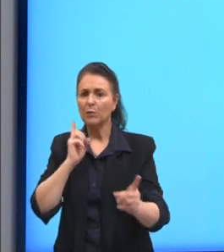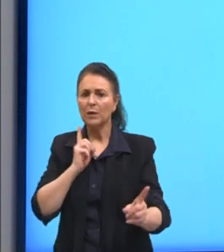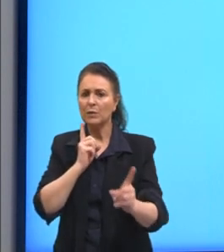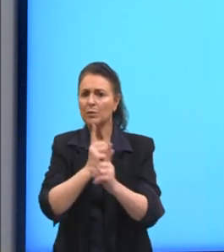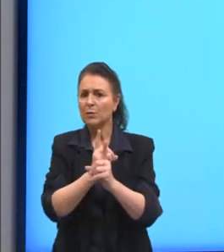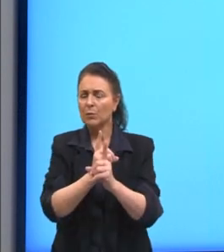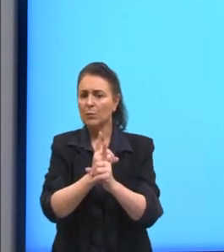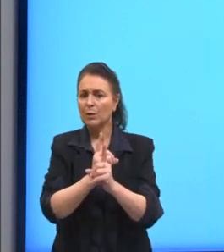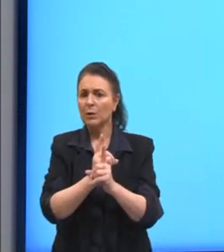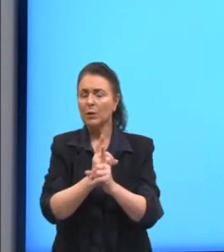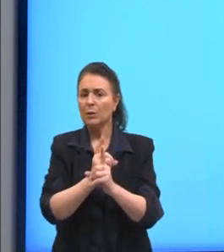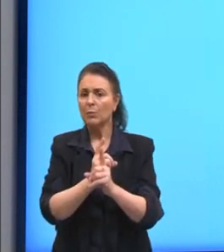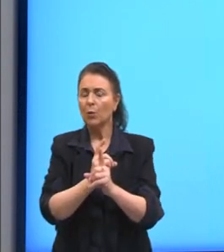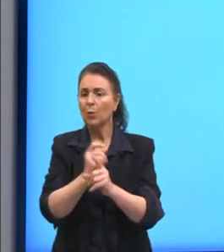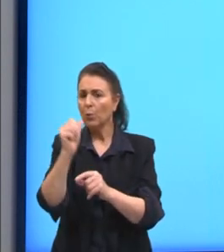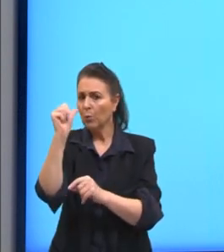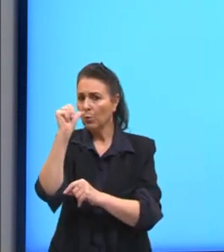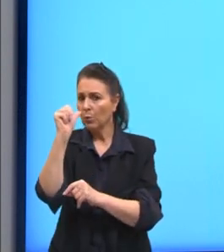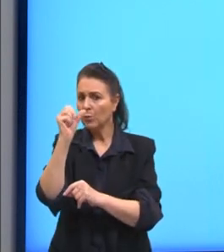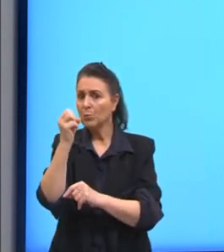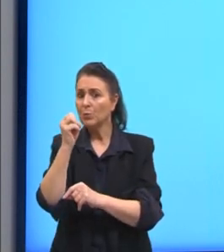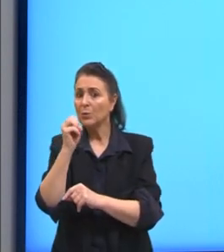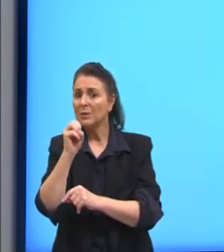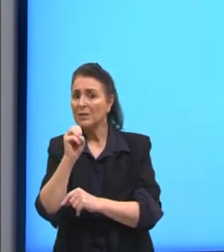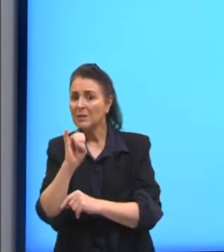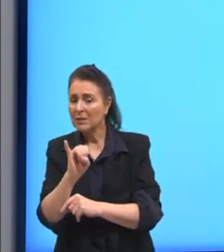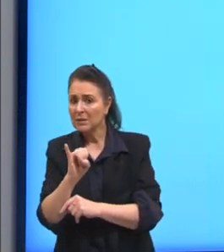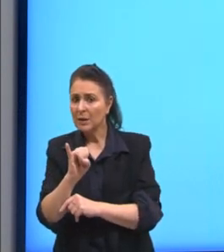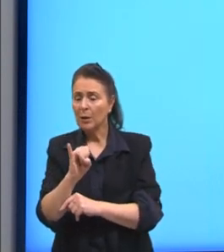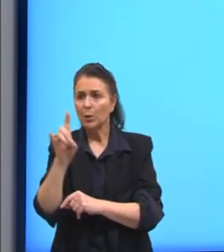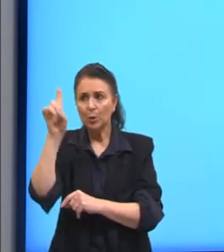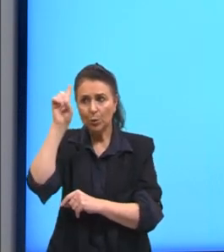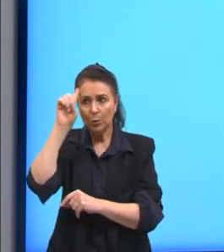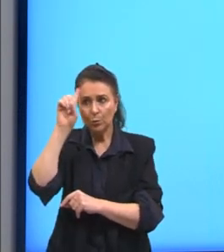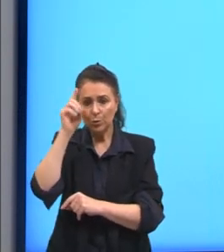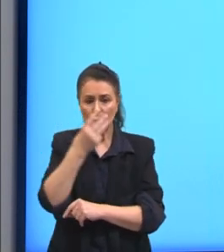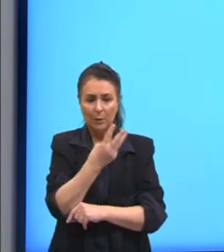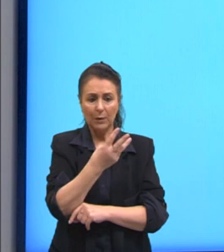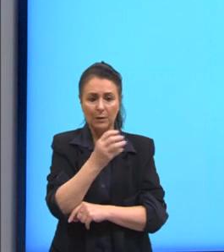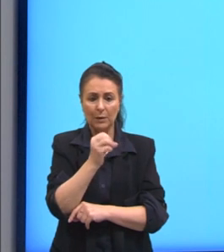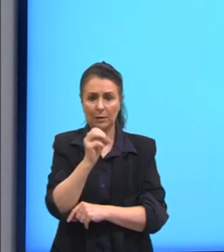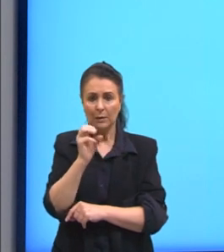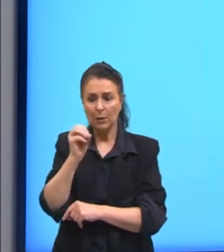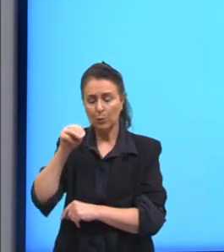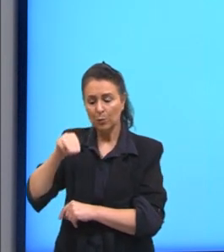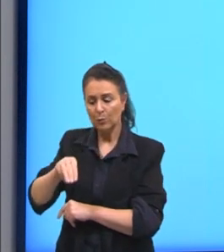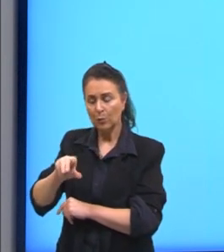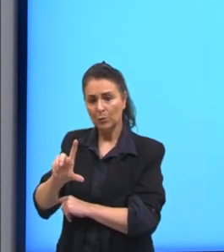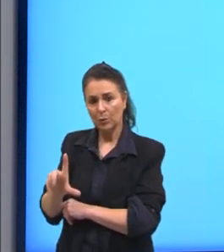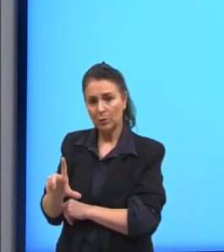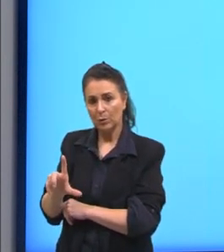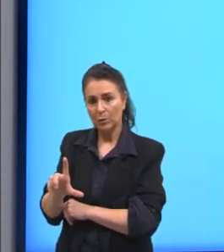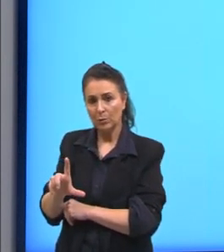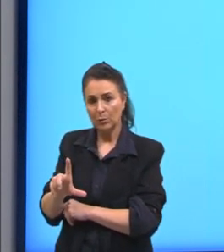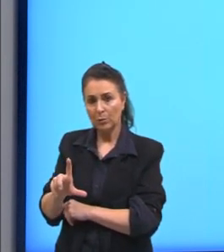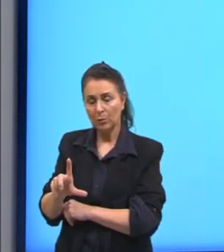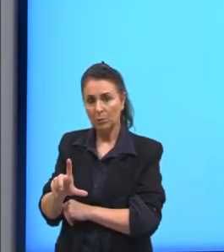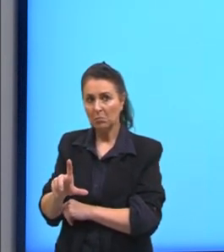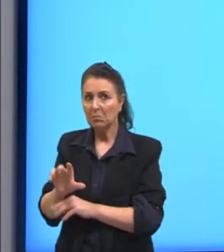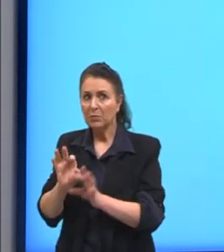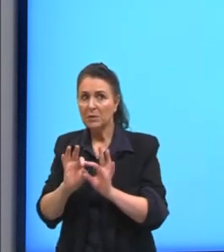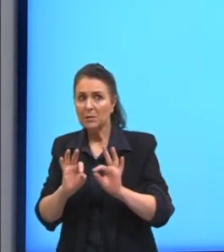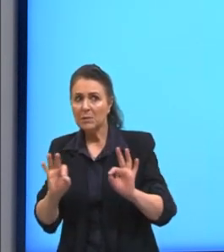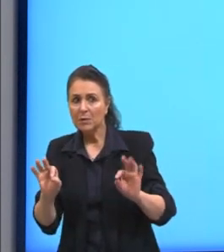seria o consumo ali, se cada dia, por exemplo, a gente consumir 300 mililitros, né? Nós vamos simplesmente